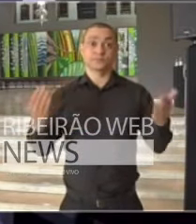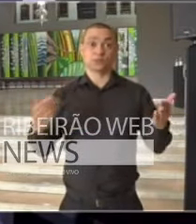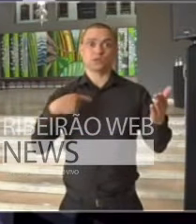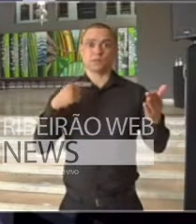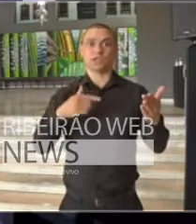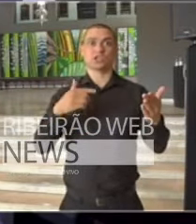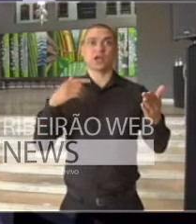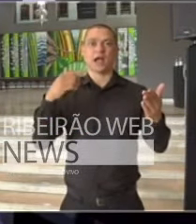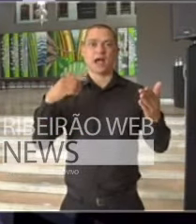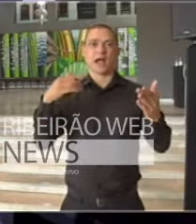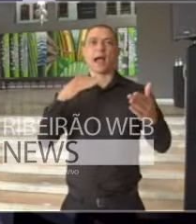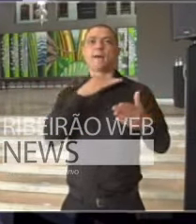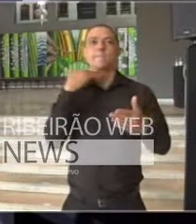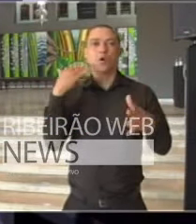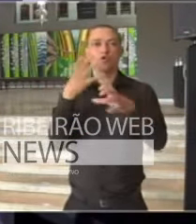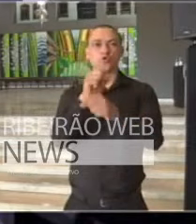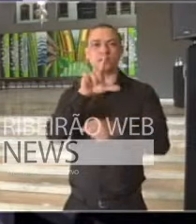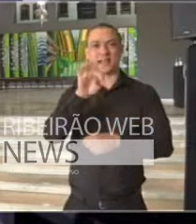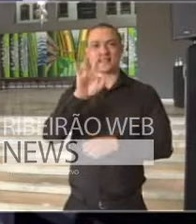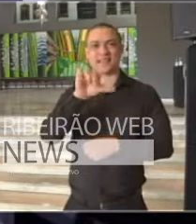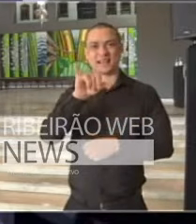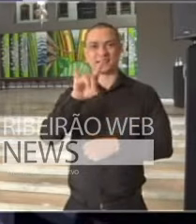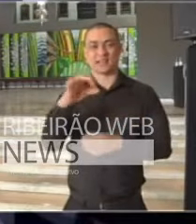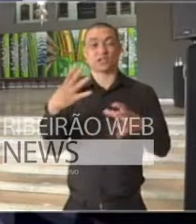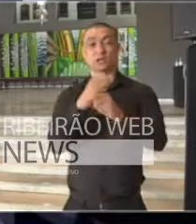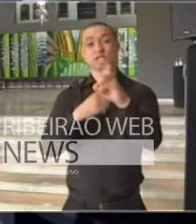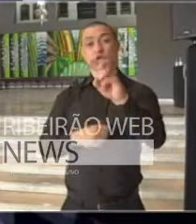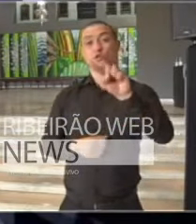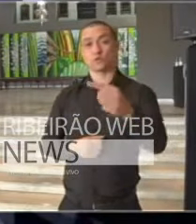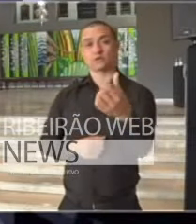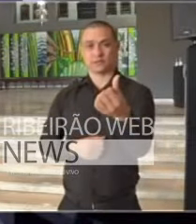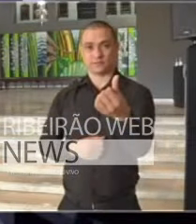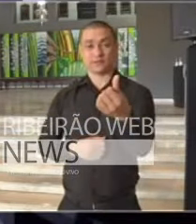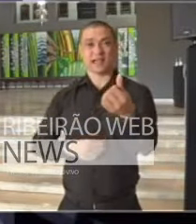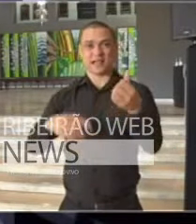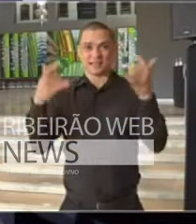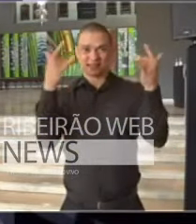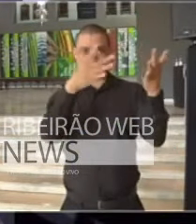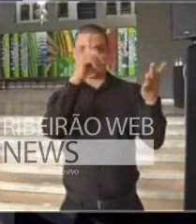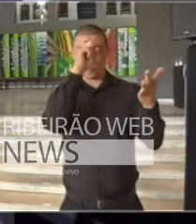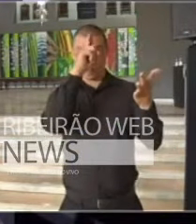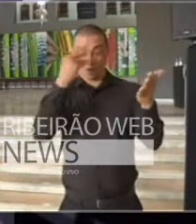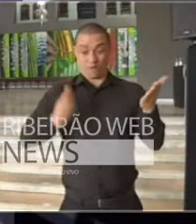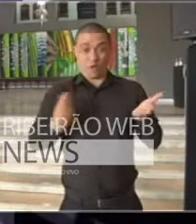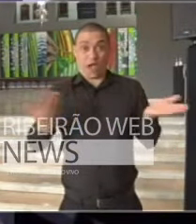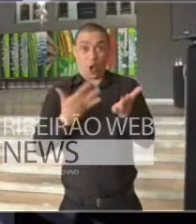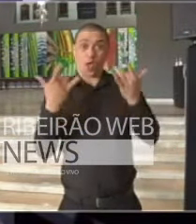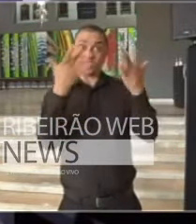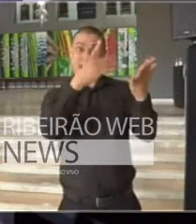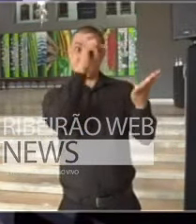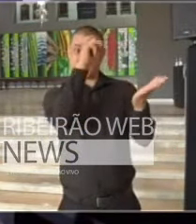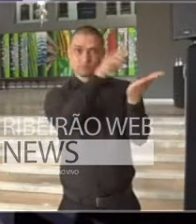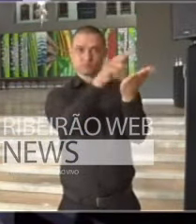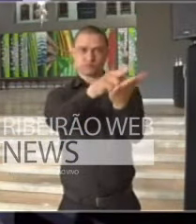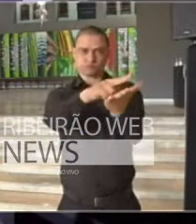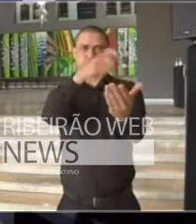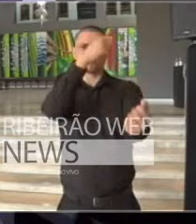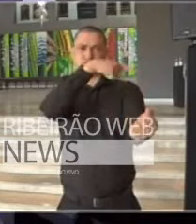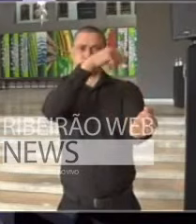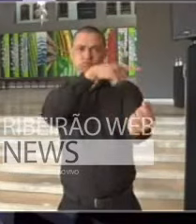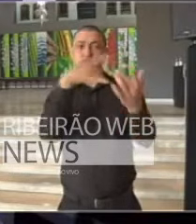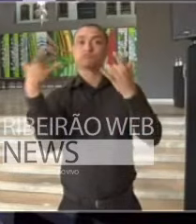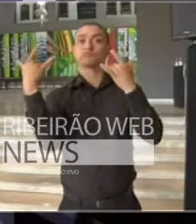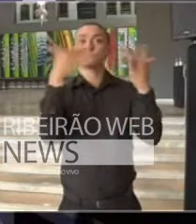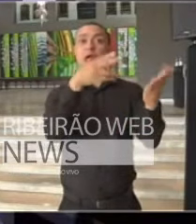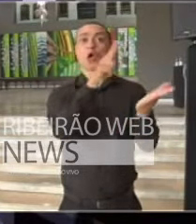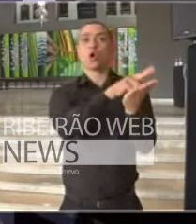letalidade de 5,6%. Estão internados na rede de saúde, de atenção à saúde,